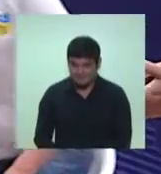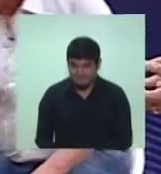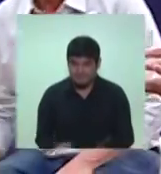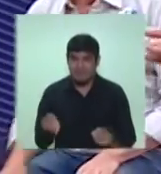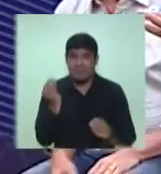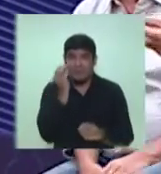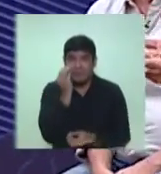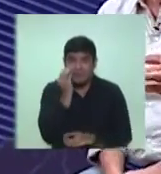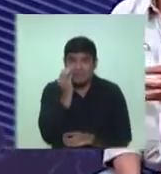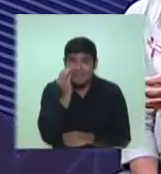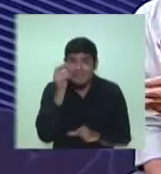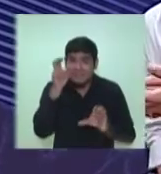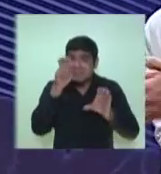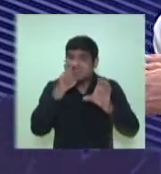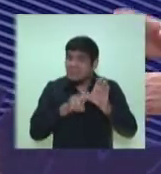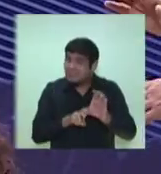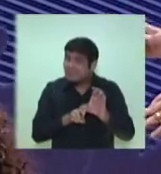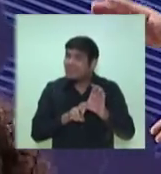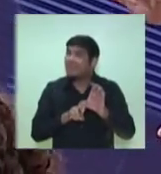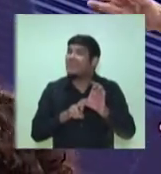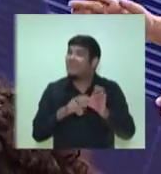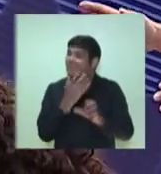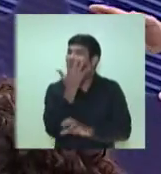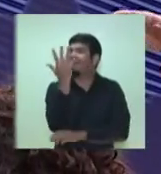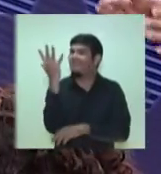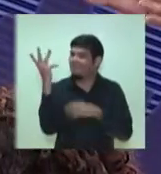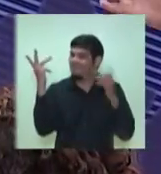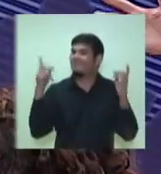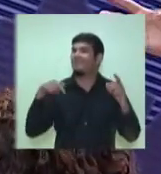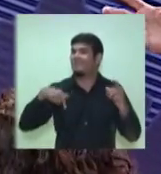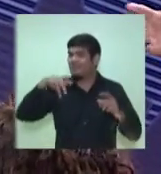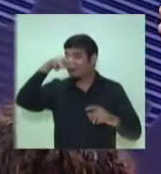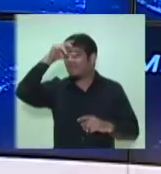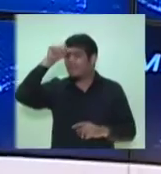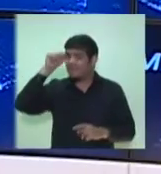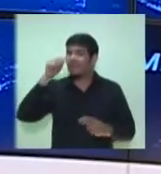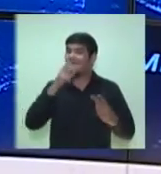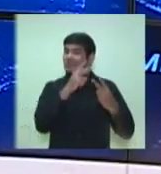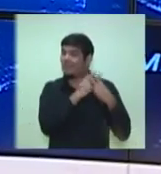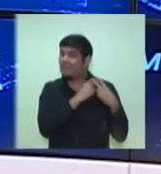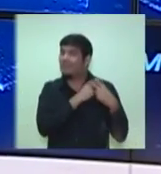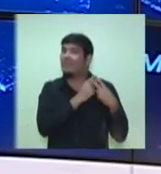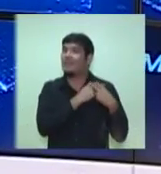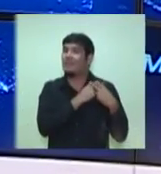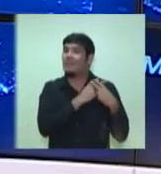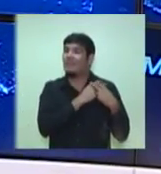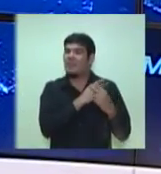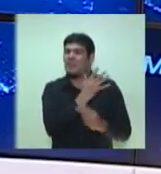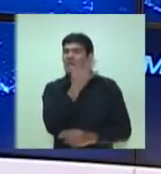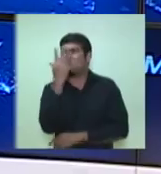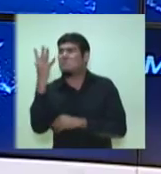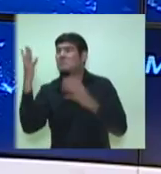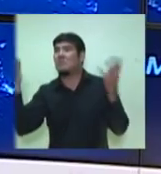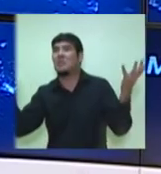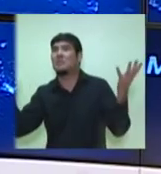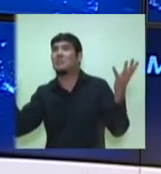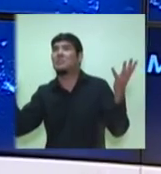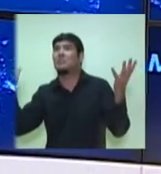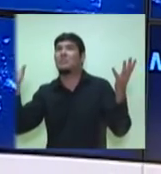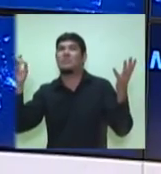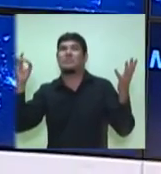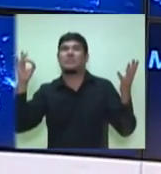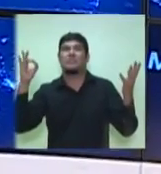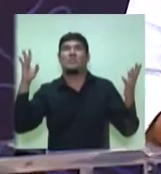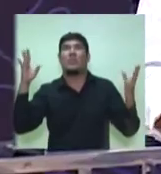só, nós temos uma dívida muito grande com o meio ambiente urbano na cidade de Manaus. As pessoas sempre idealizam o meio ambiente como algo só fora do